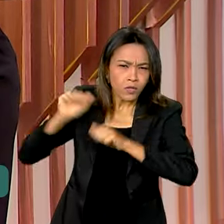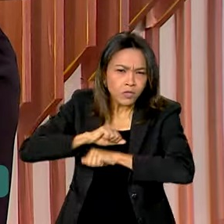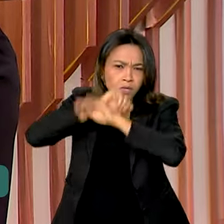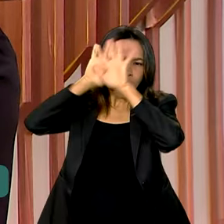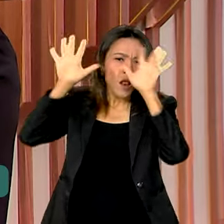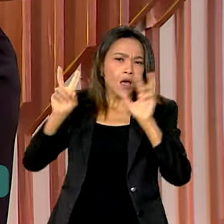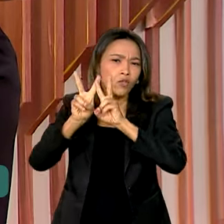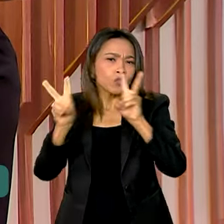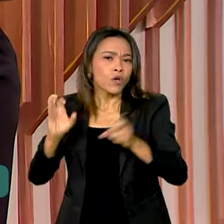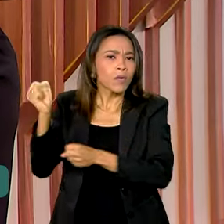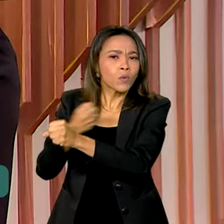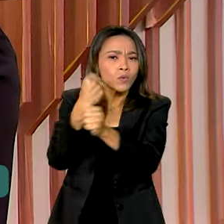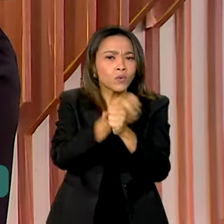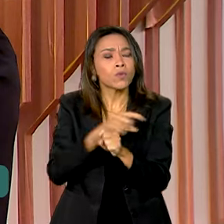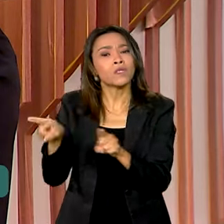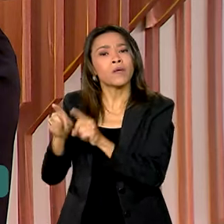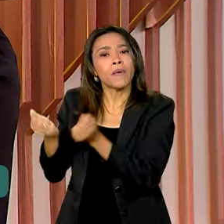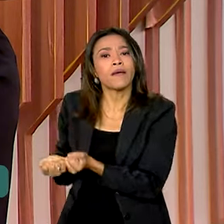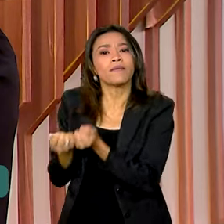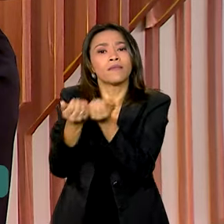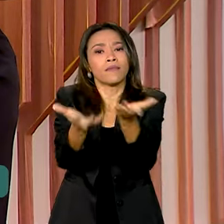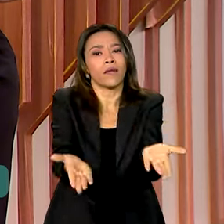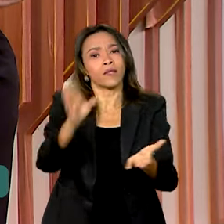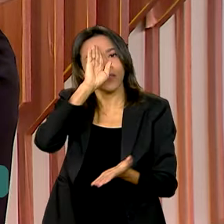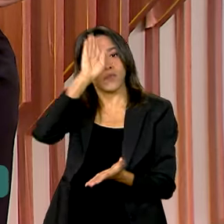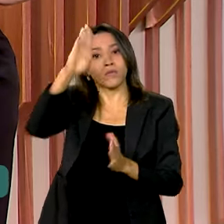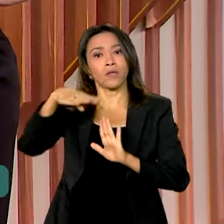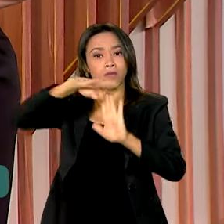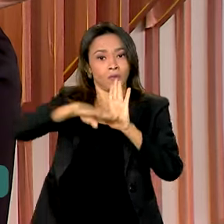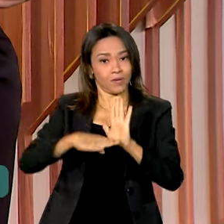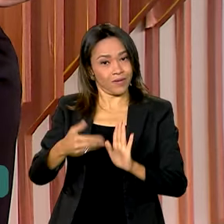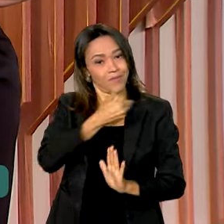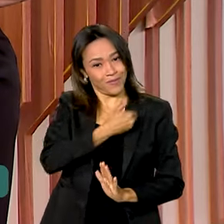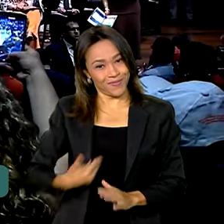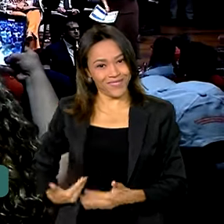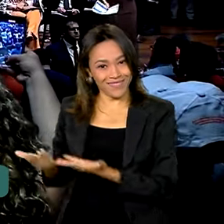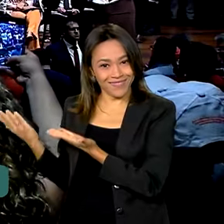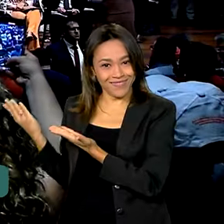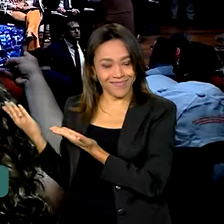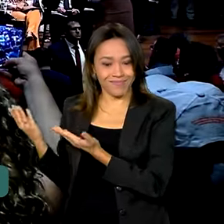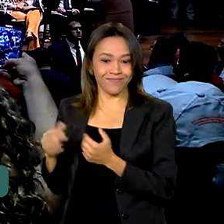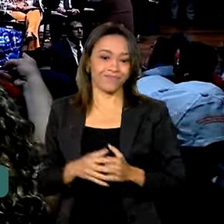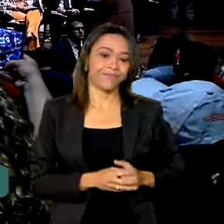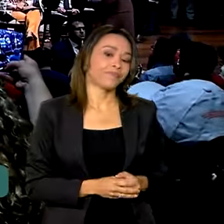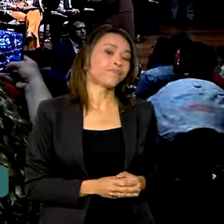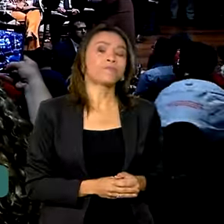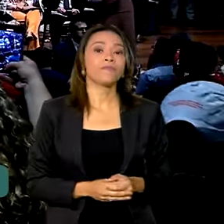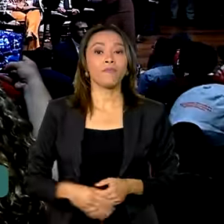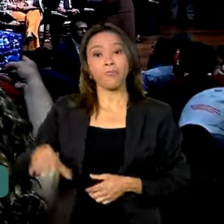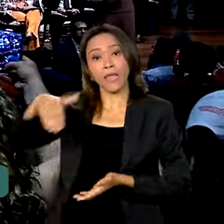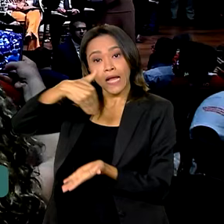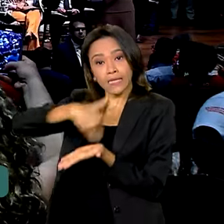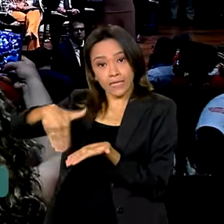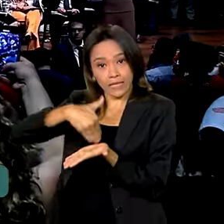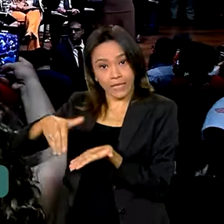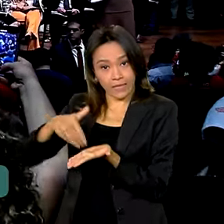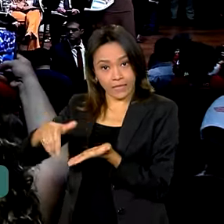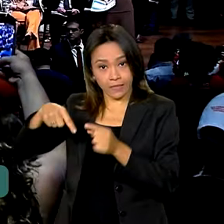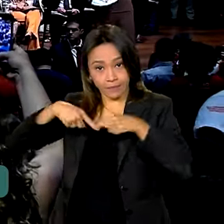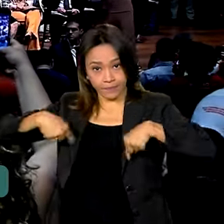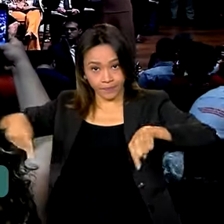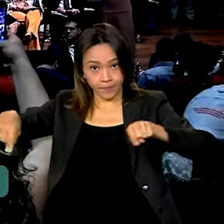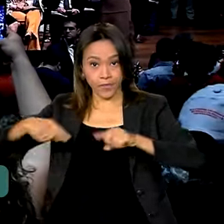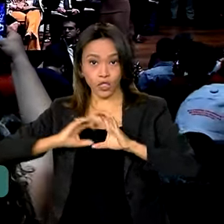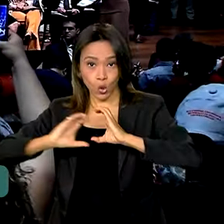as obras e as entregas dos principais programas públicos do país. A Secretaria de Comunicação copilou